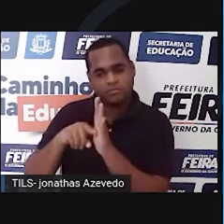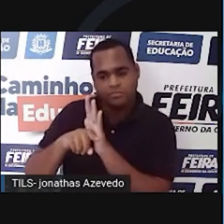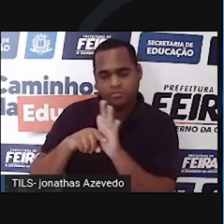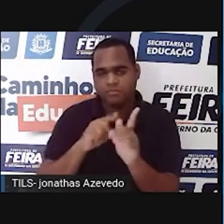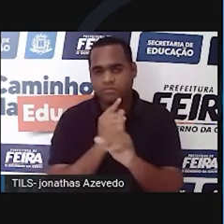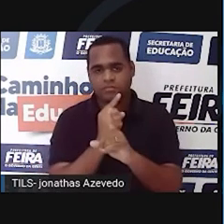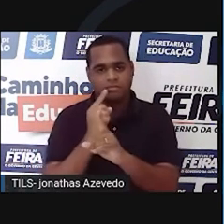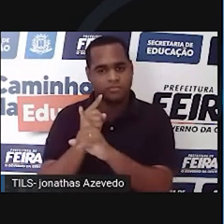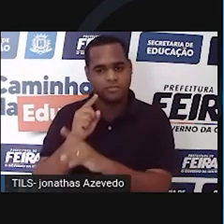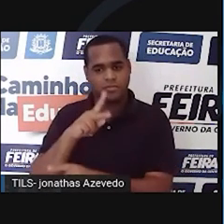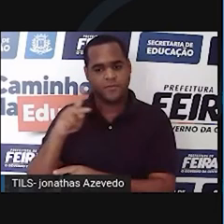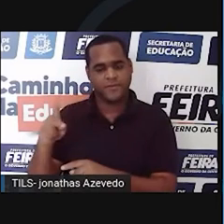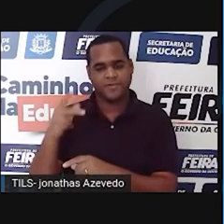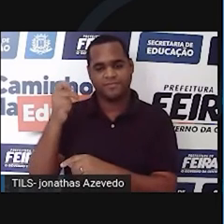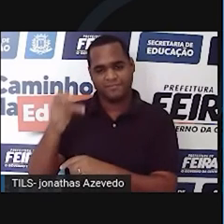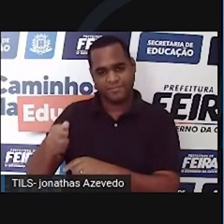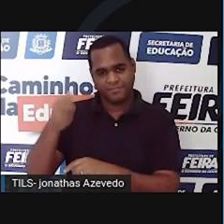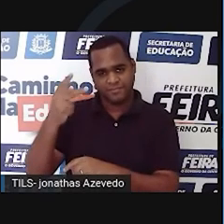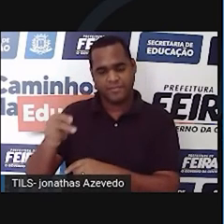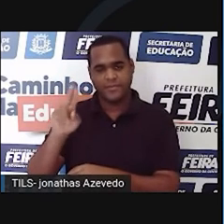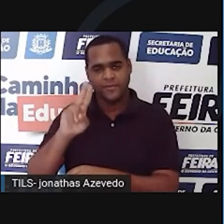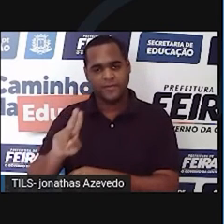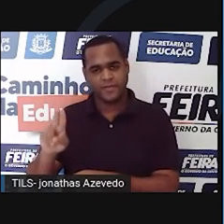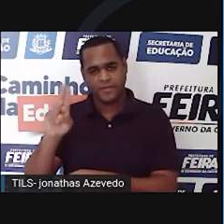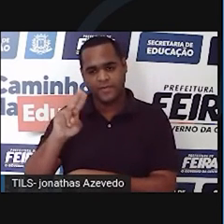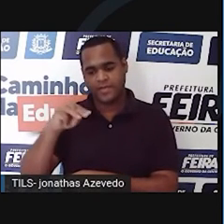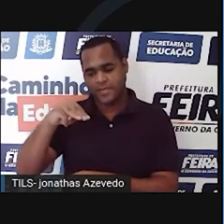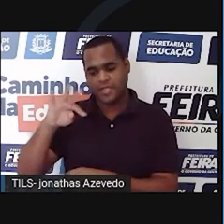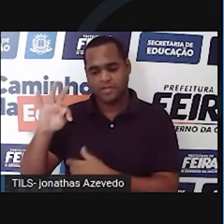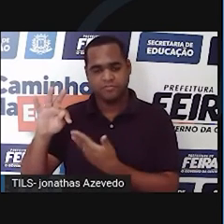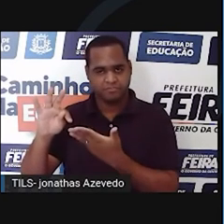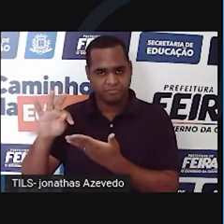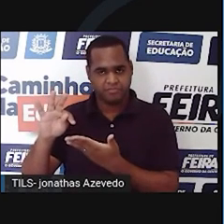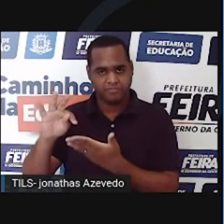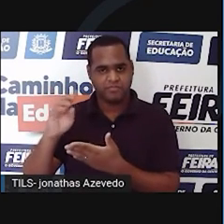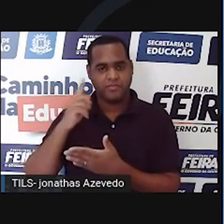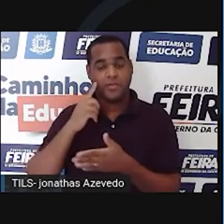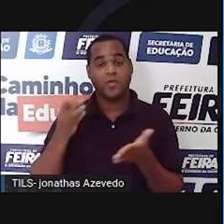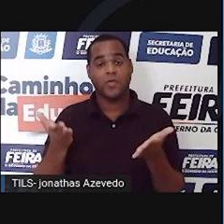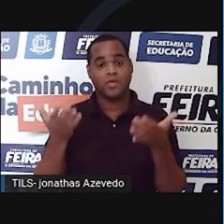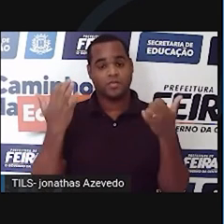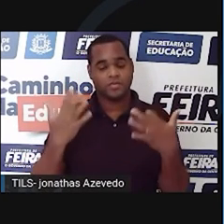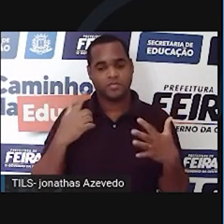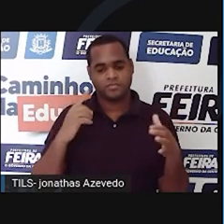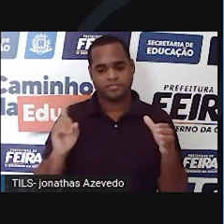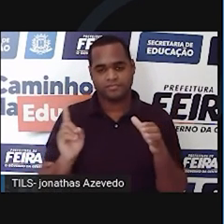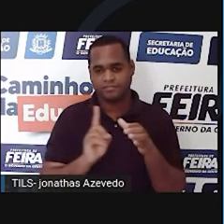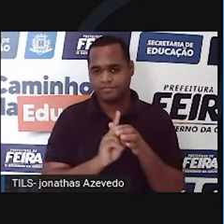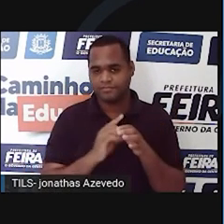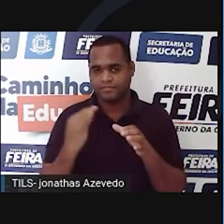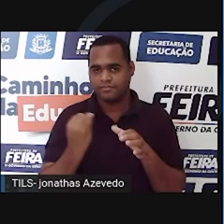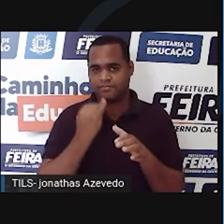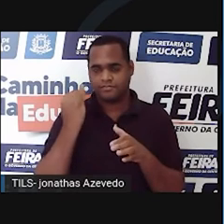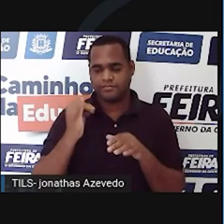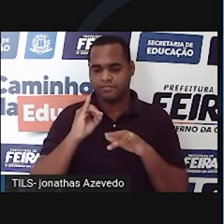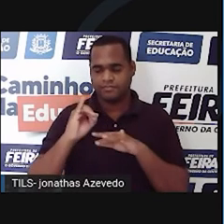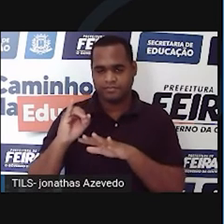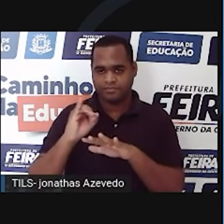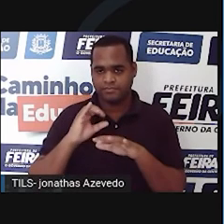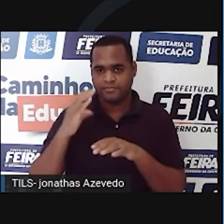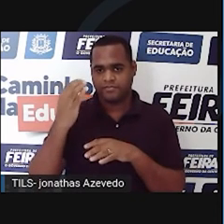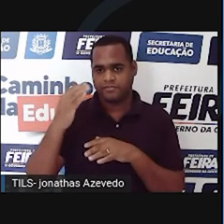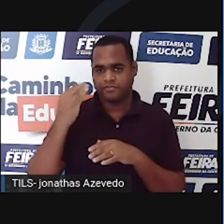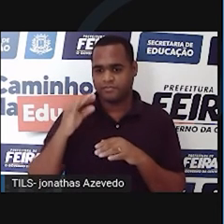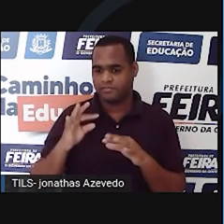professora aposentada da Universidade Federal do Mato Grosso hoje é também integrante do Instituto Nacional de Ciência e